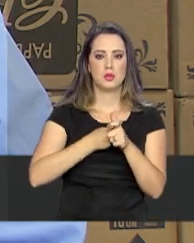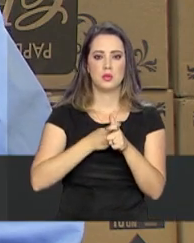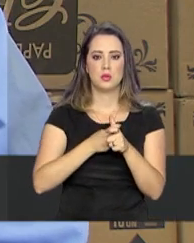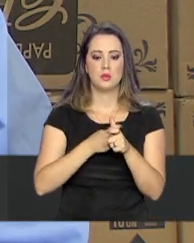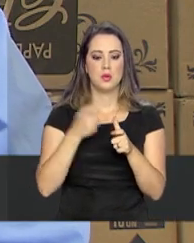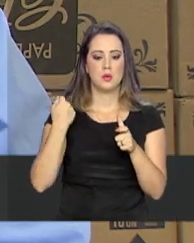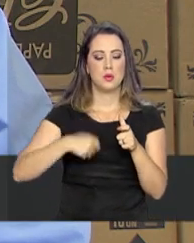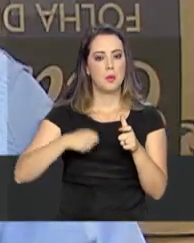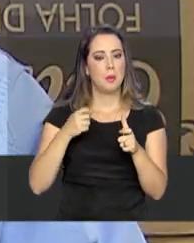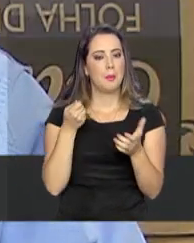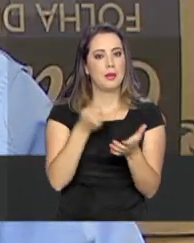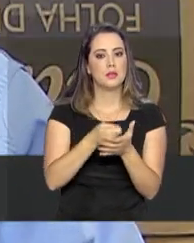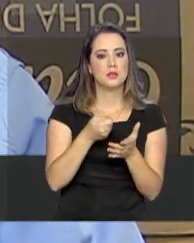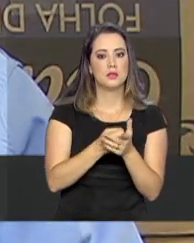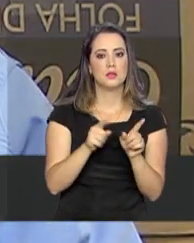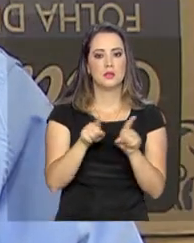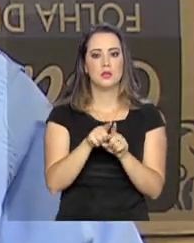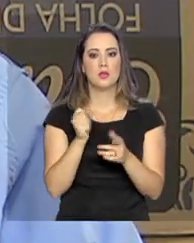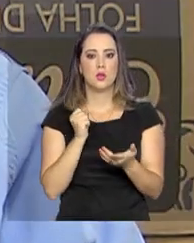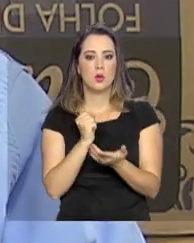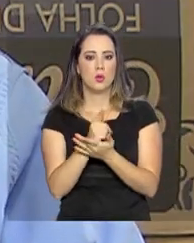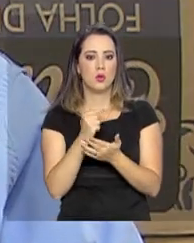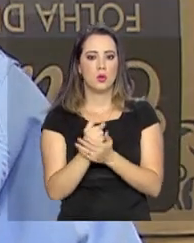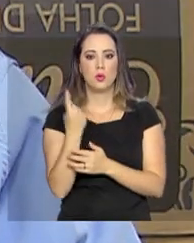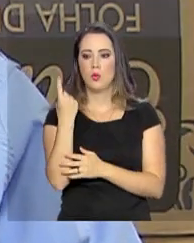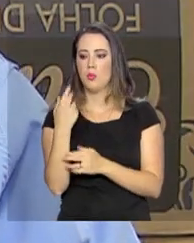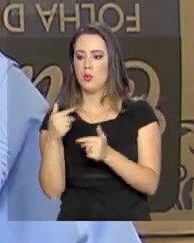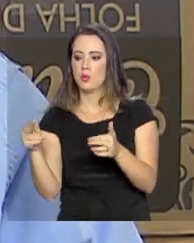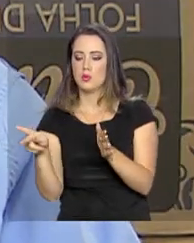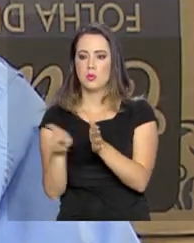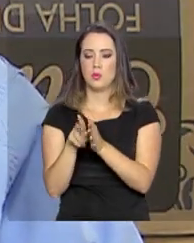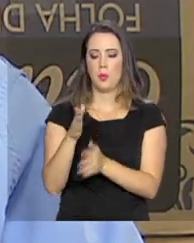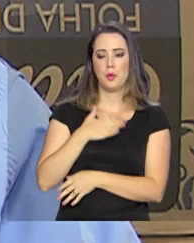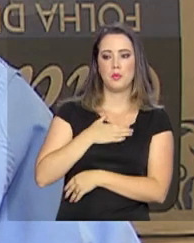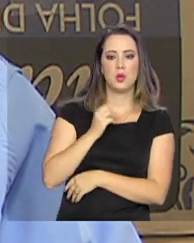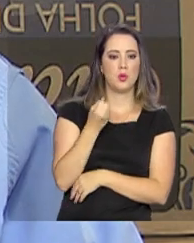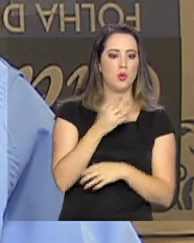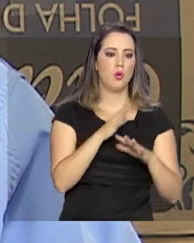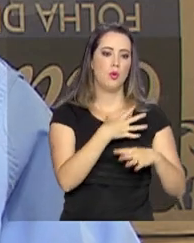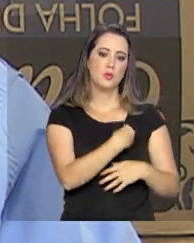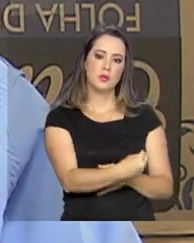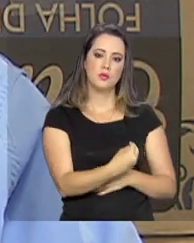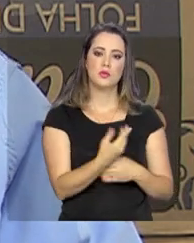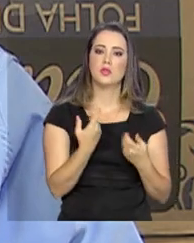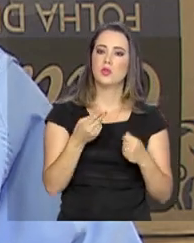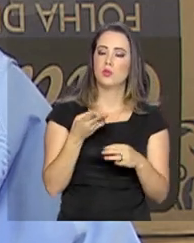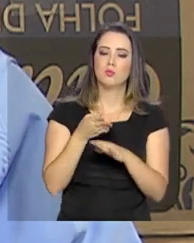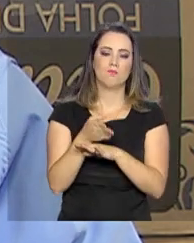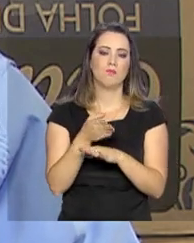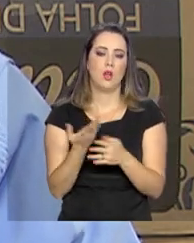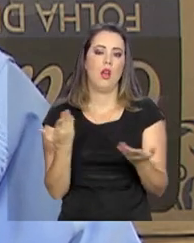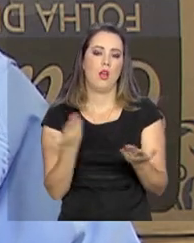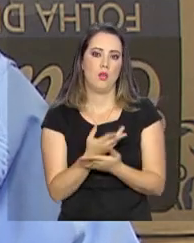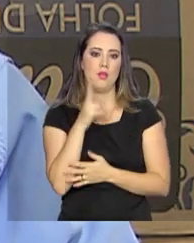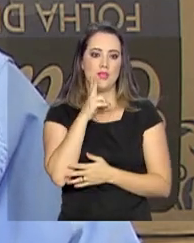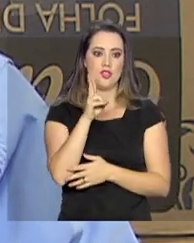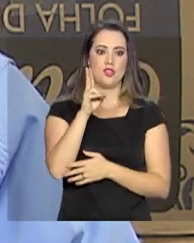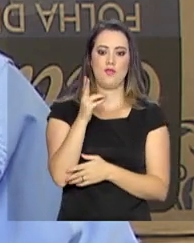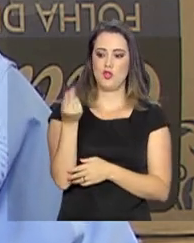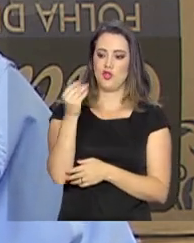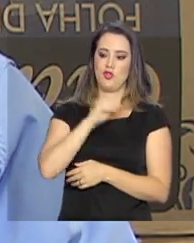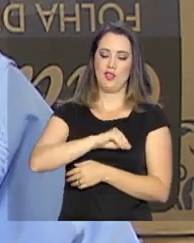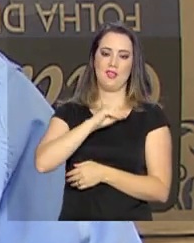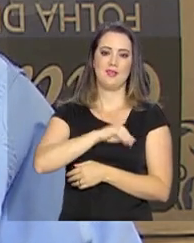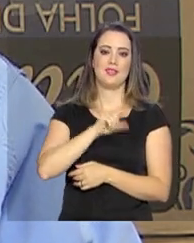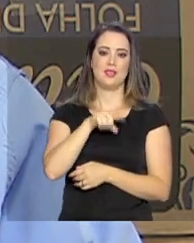e fui lá e paguei. Mas eles compram uma coisa até para mim ou para os meus filhos que a gente queria e não podia entrar no orçamento. E quando ele vem a gente já